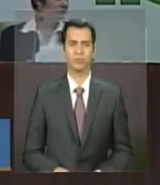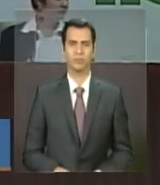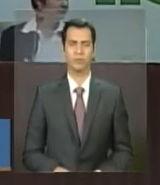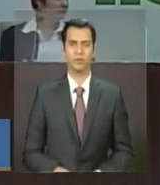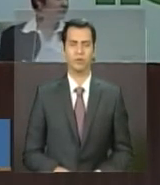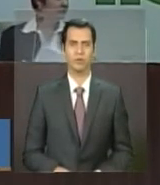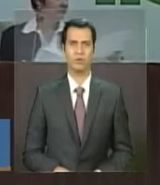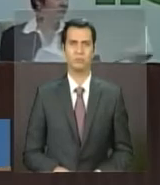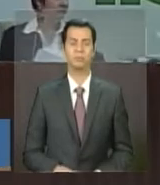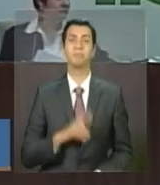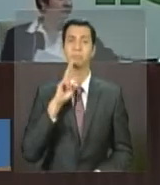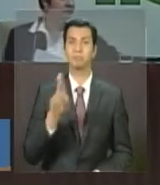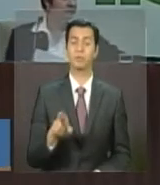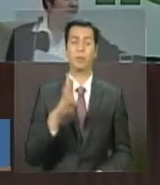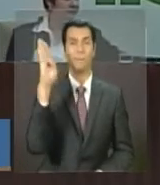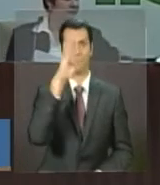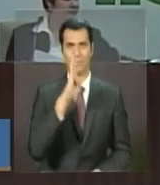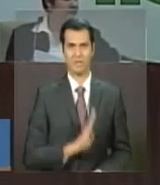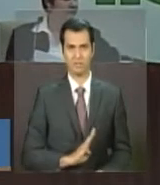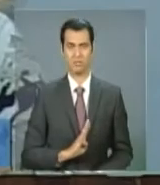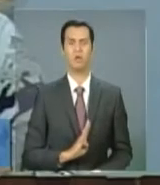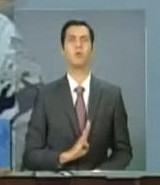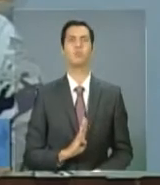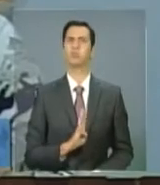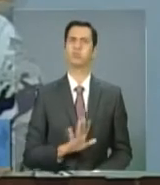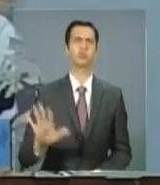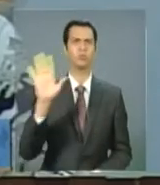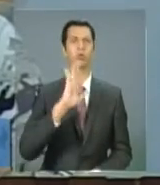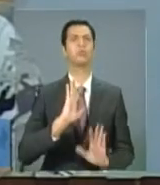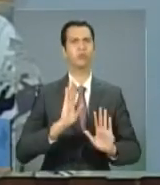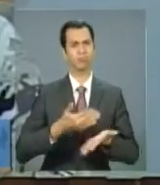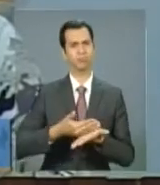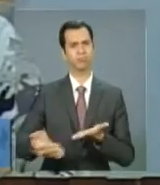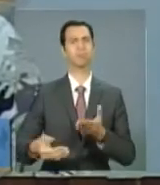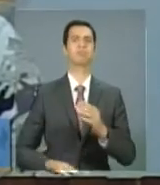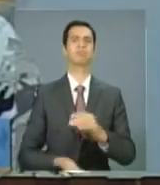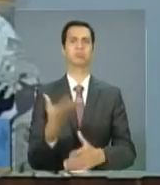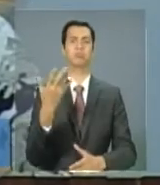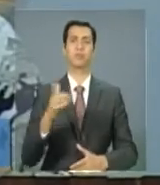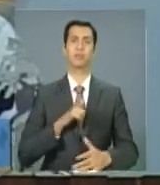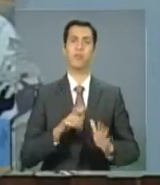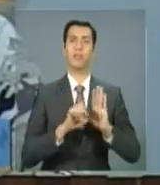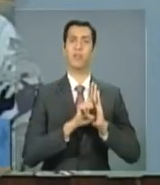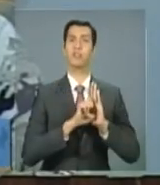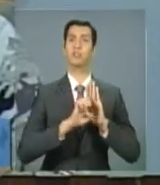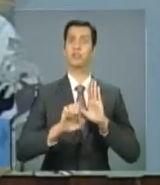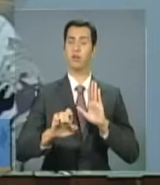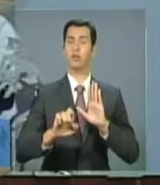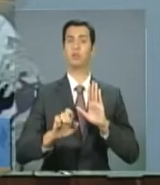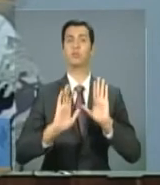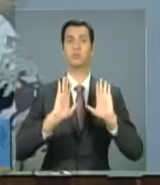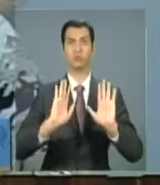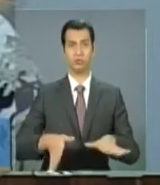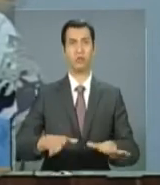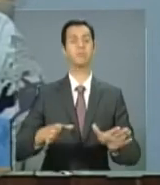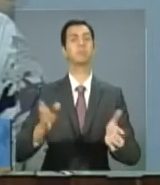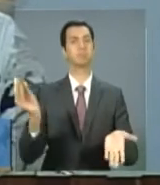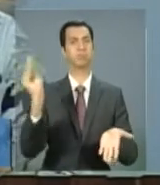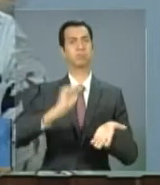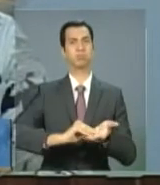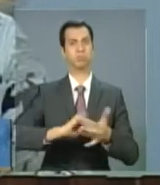com várias das nossas medidas já divulgadas, editais sendo, já foram publicados,